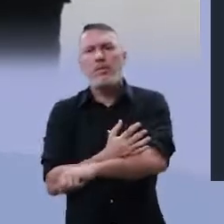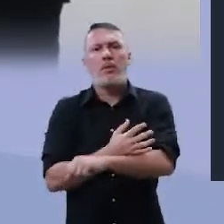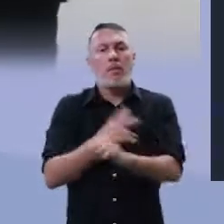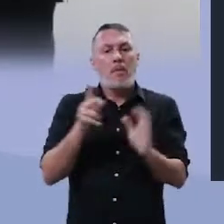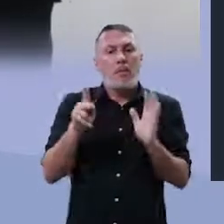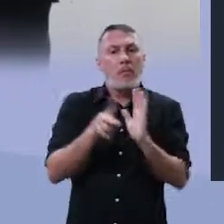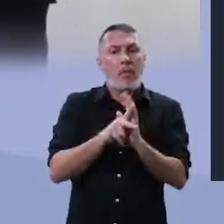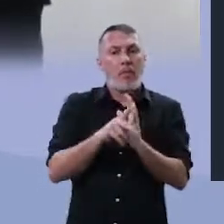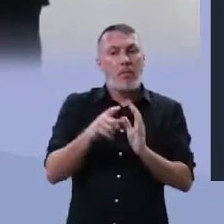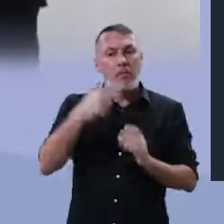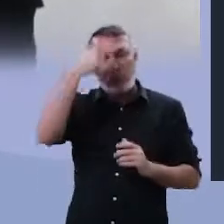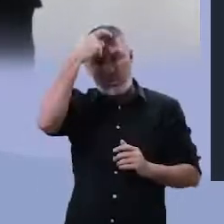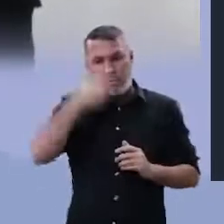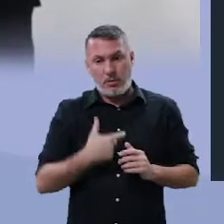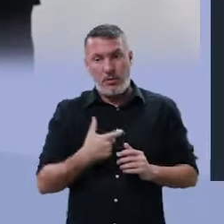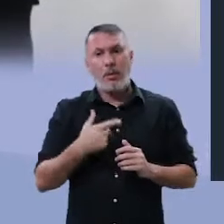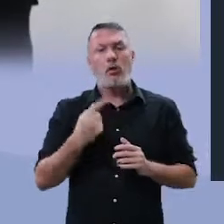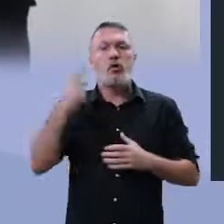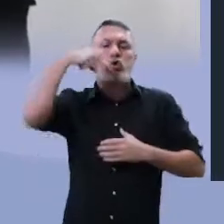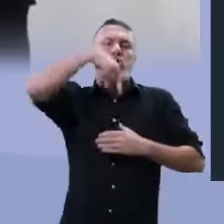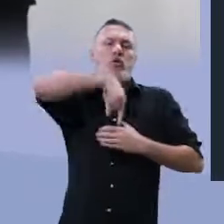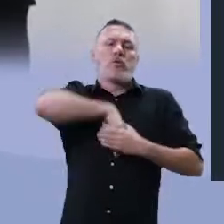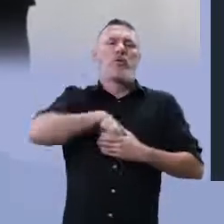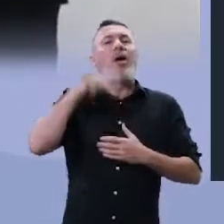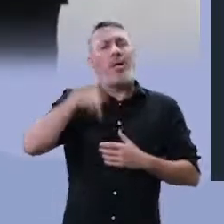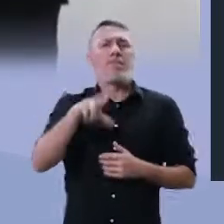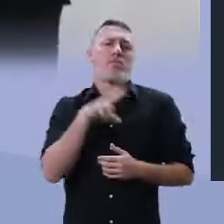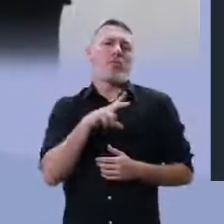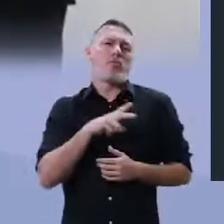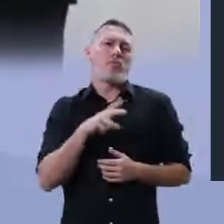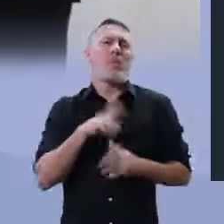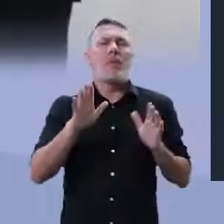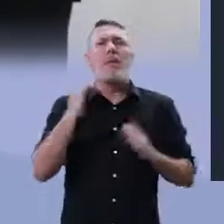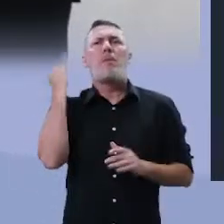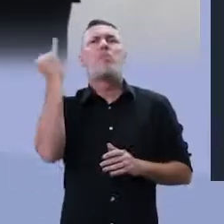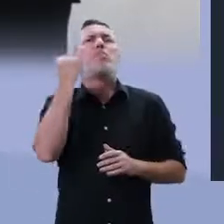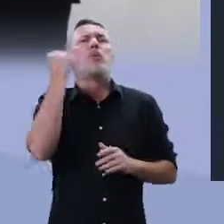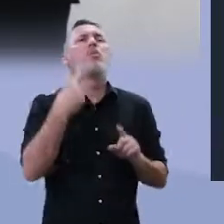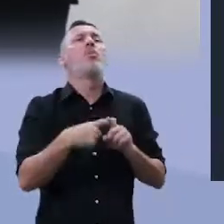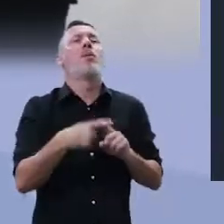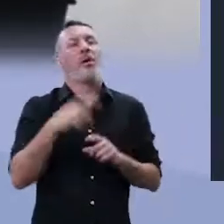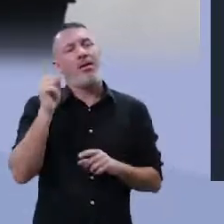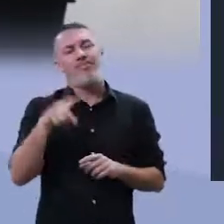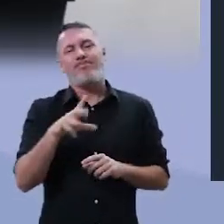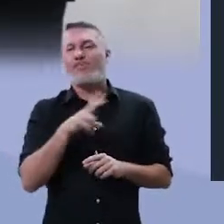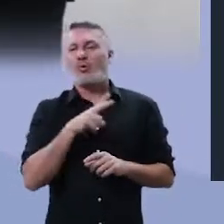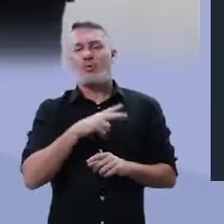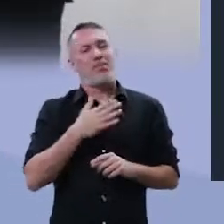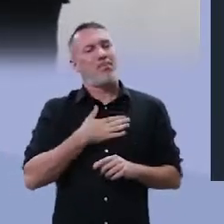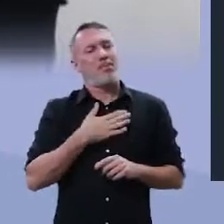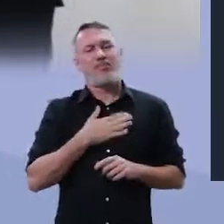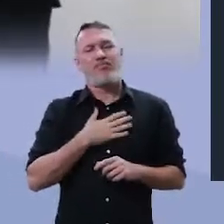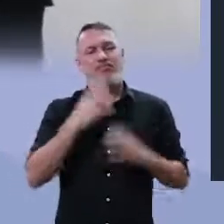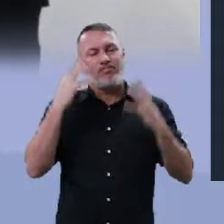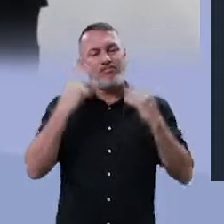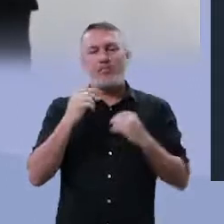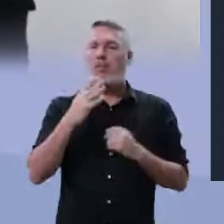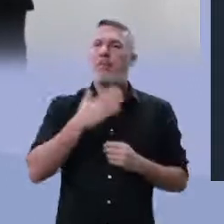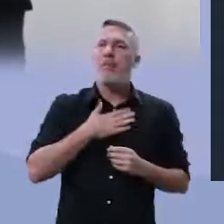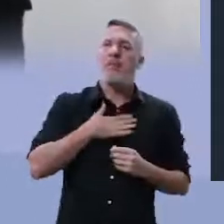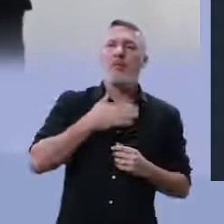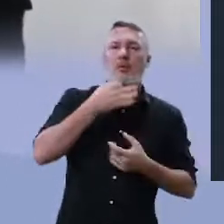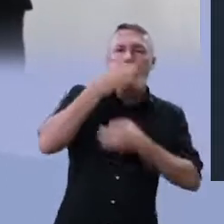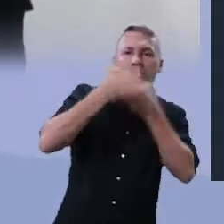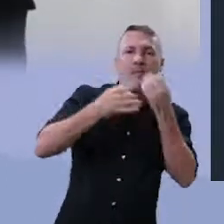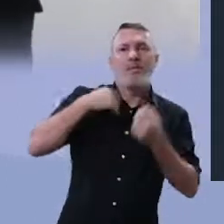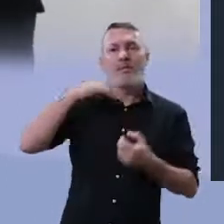tudo que é próprio de mim é subjetivo. E por que é importante para mim? Porque é íntimo. É a maneira como eu